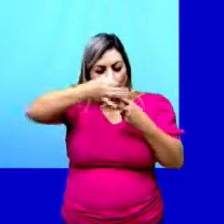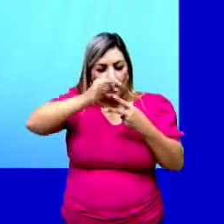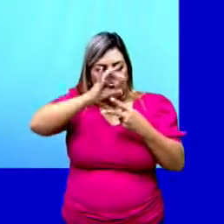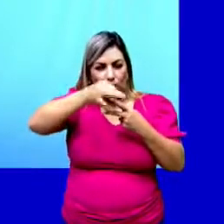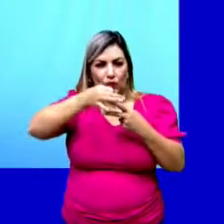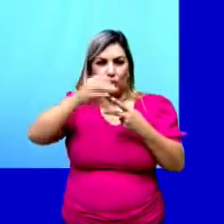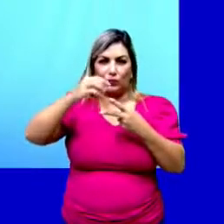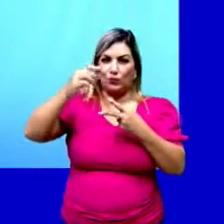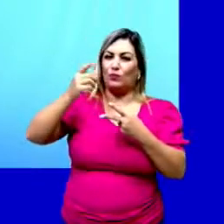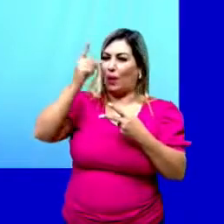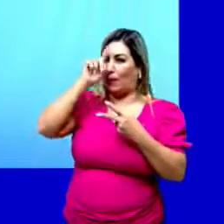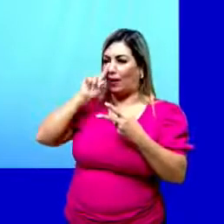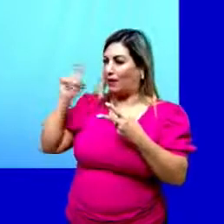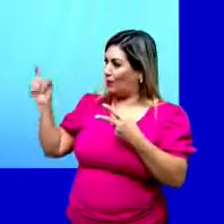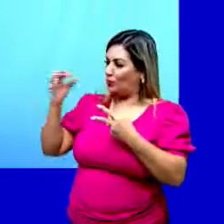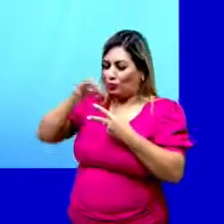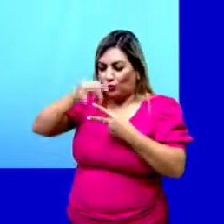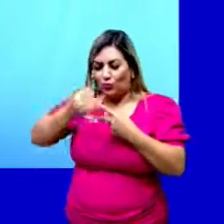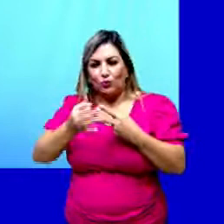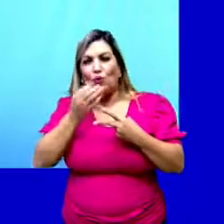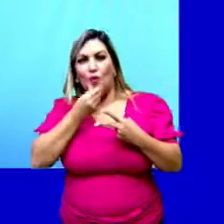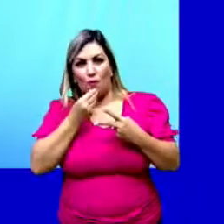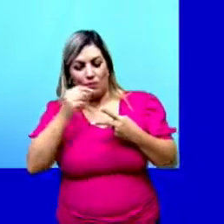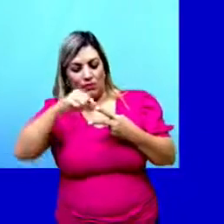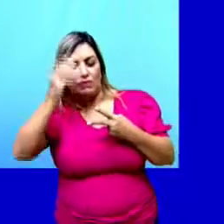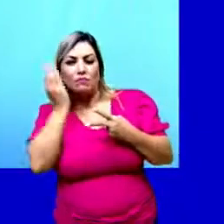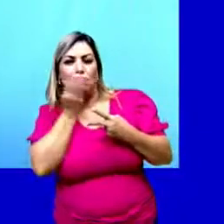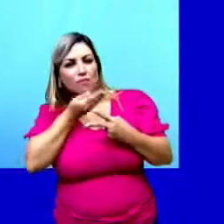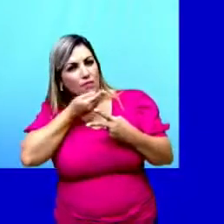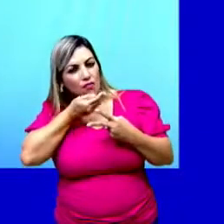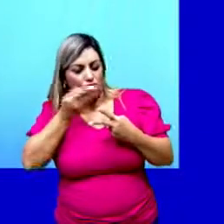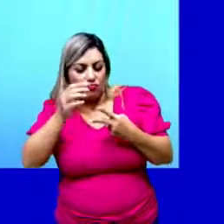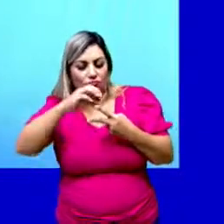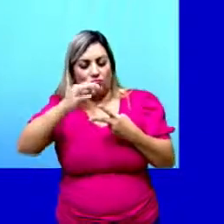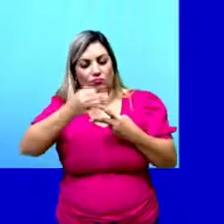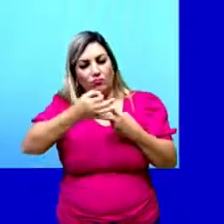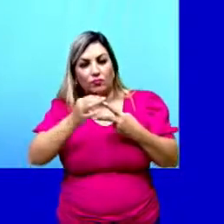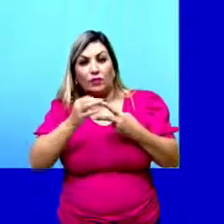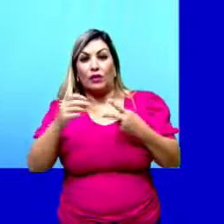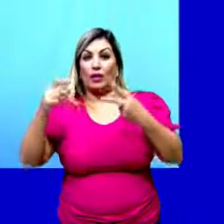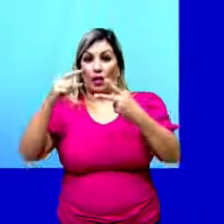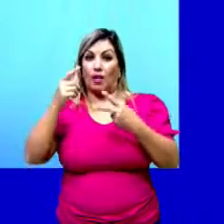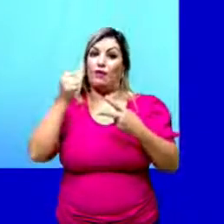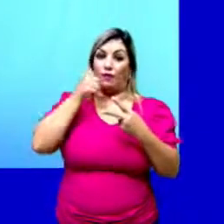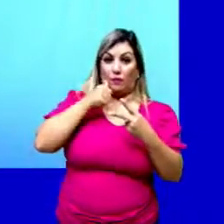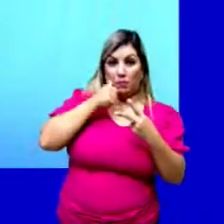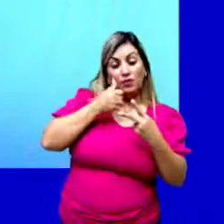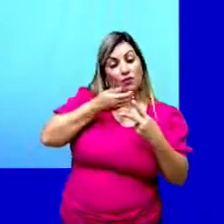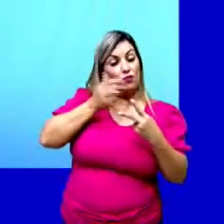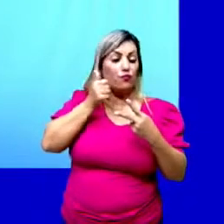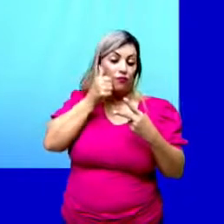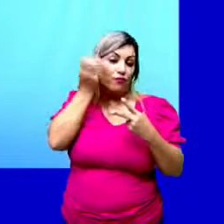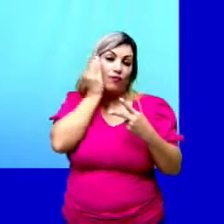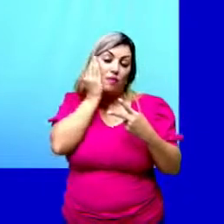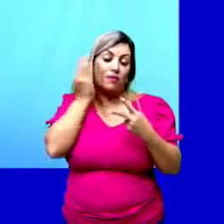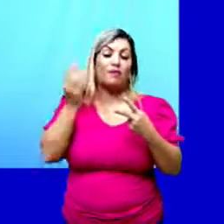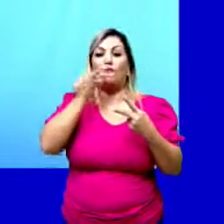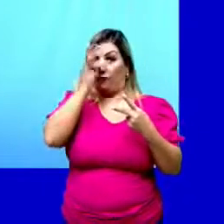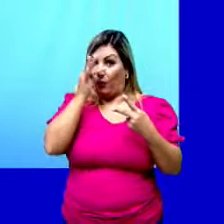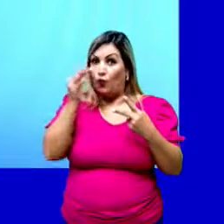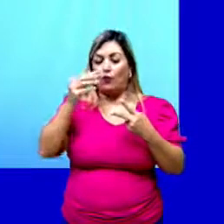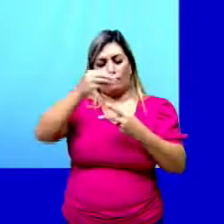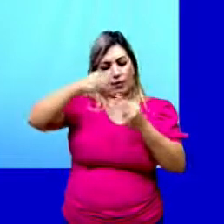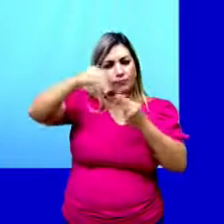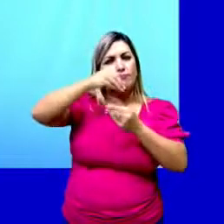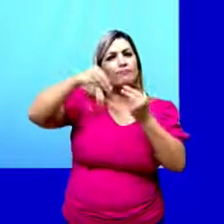conter o gameta masculino, que ao entrar em contato com a parte reprodutora feminina na flor, vai